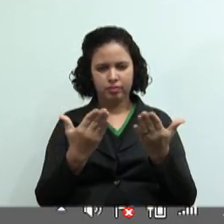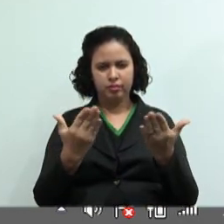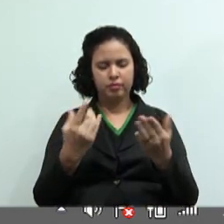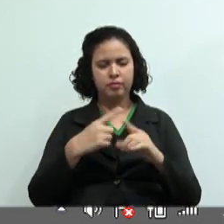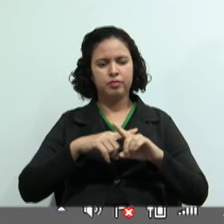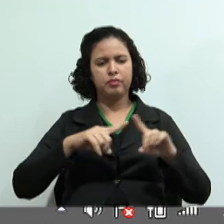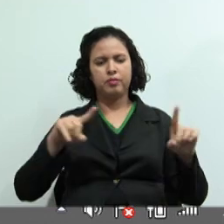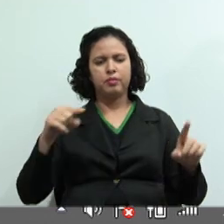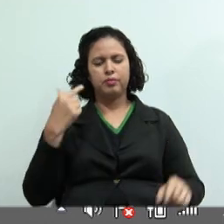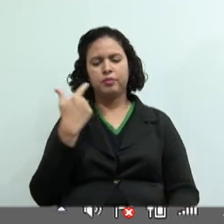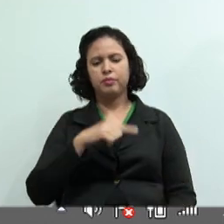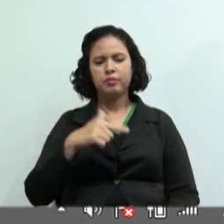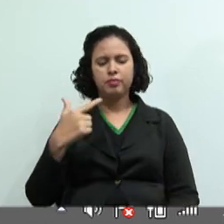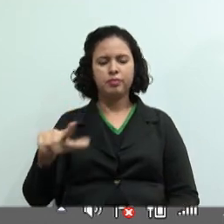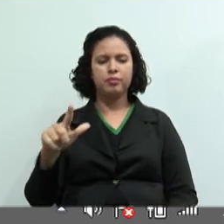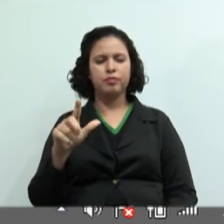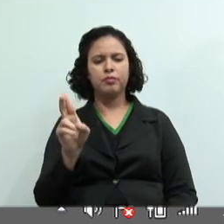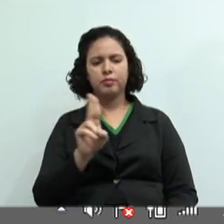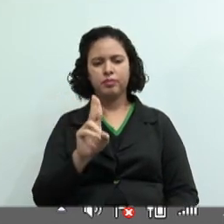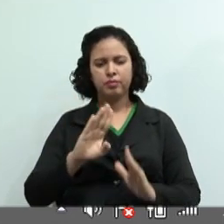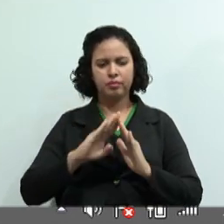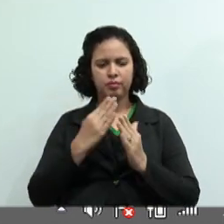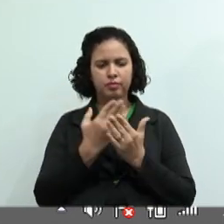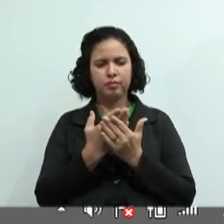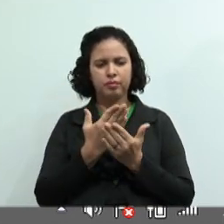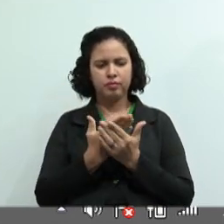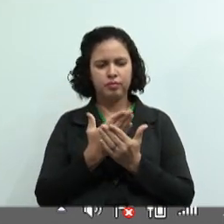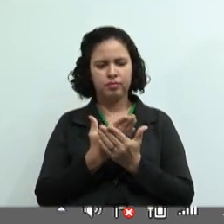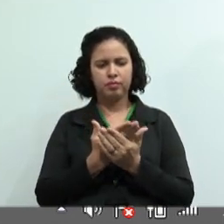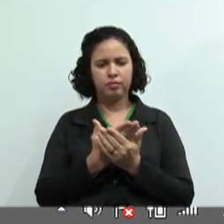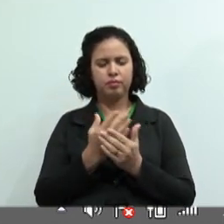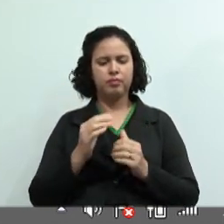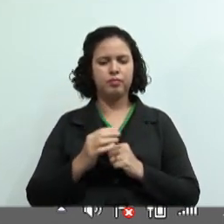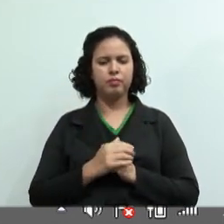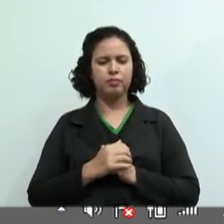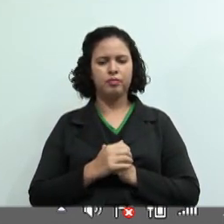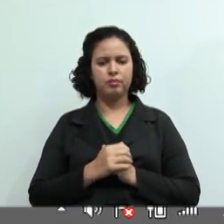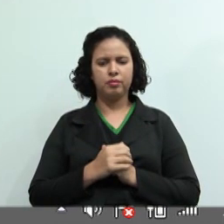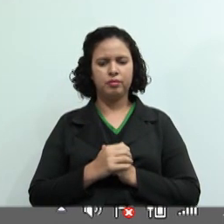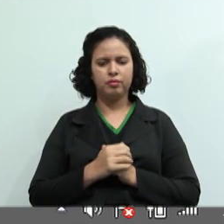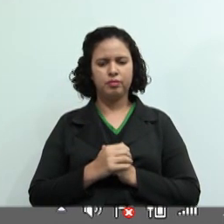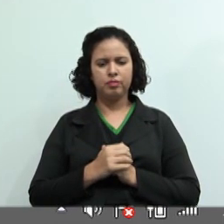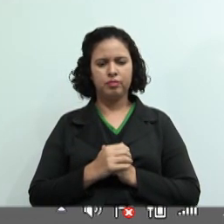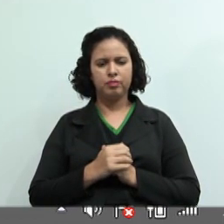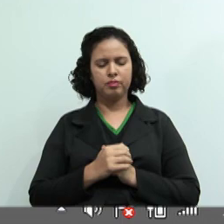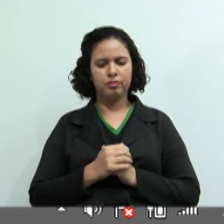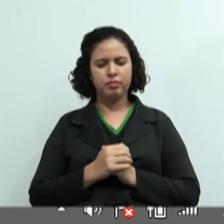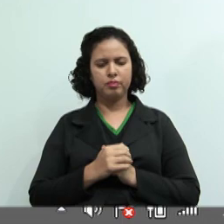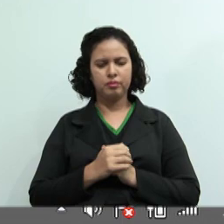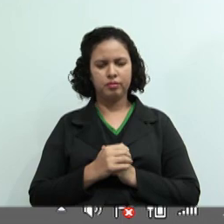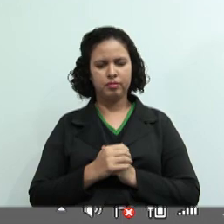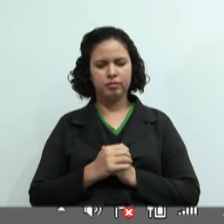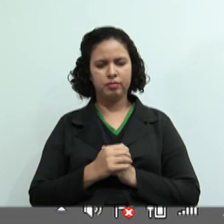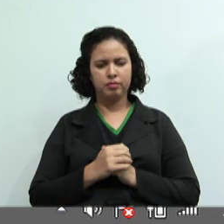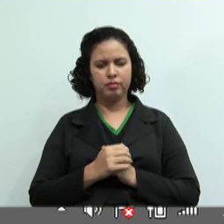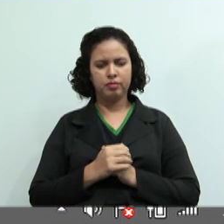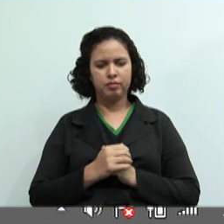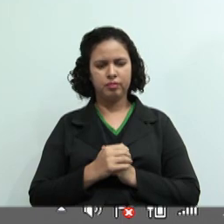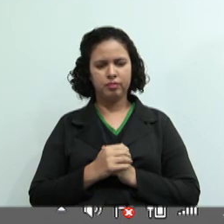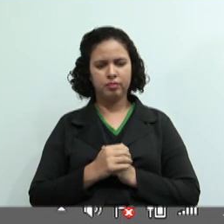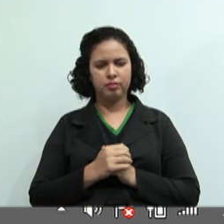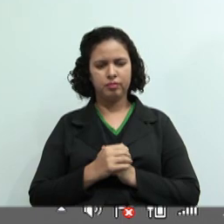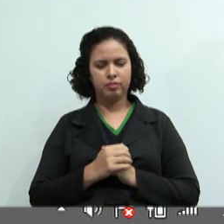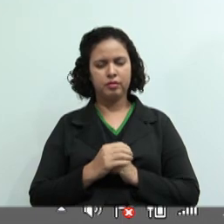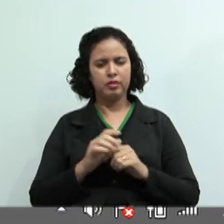está o nome da escola ainda, por isso... Ah, aqui, olha que maravilha, a professora acabou de postar. Nossa, olha que...